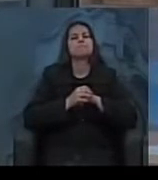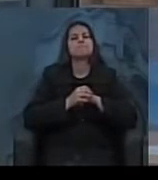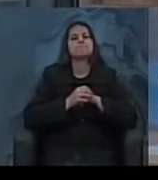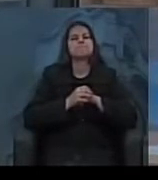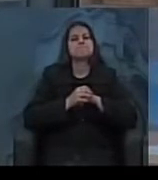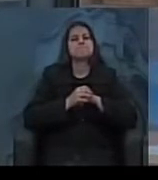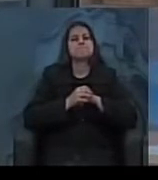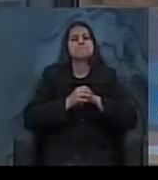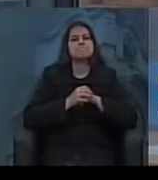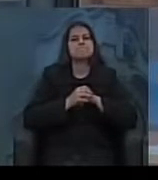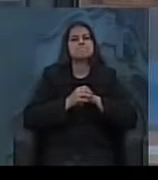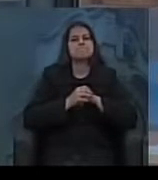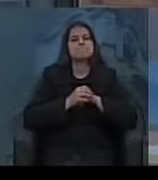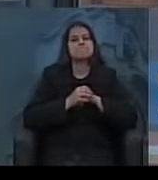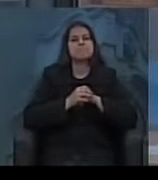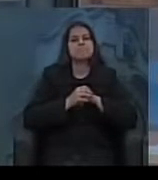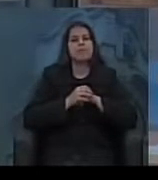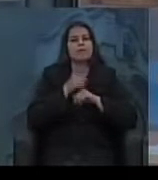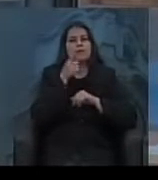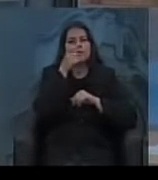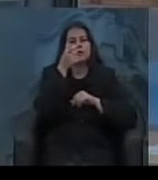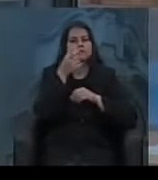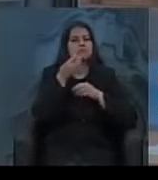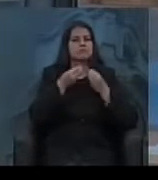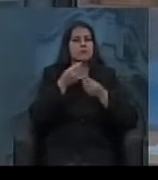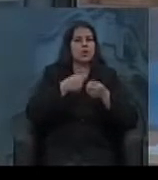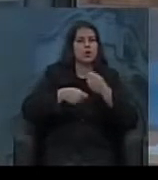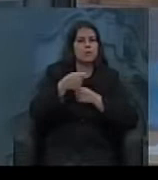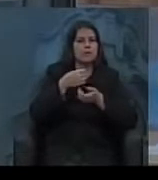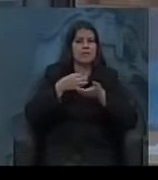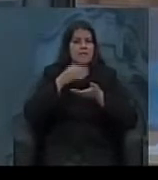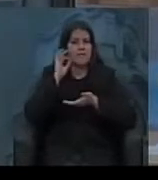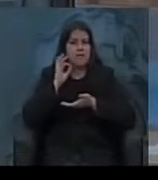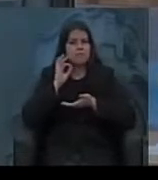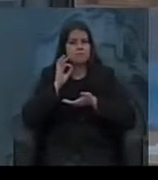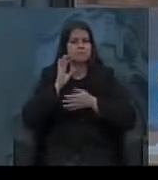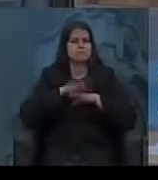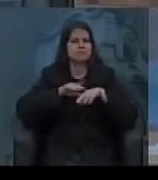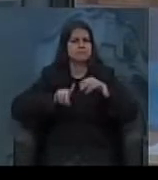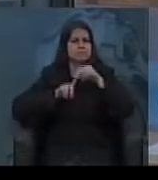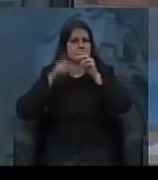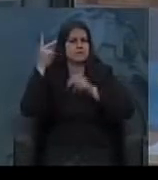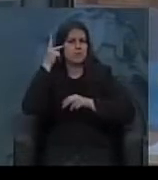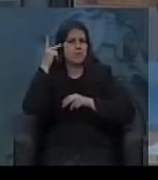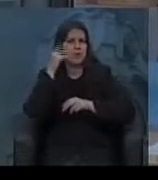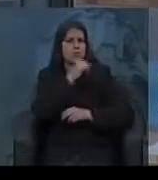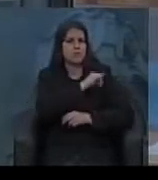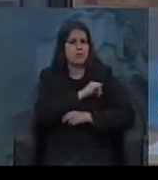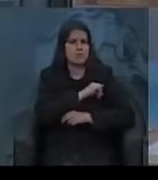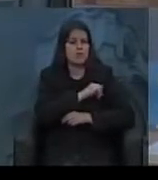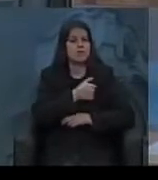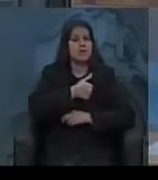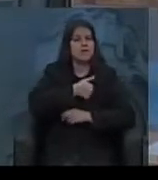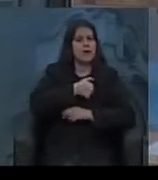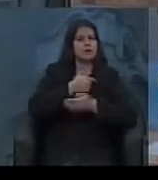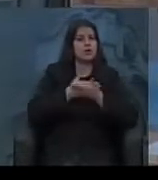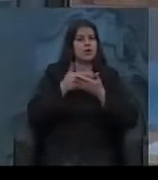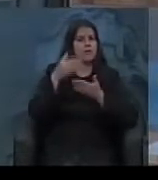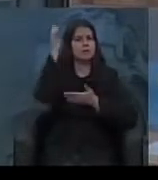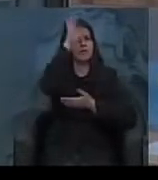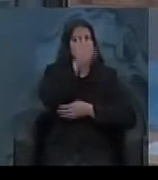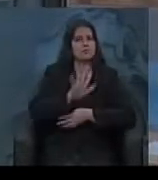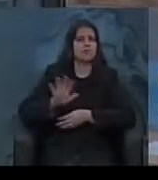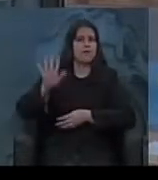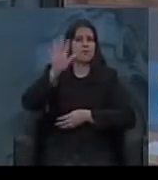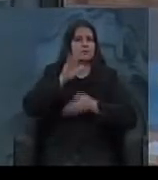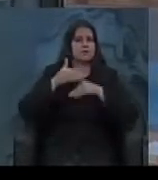interesses da questão da economia cafeira, ou seja, principalmente São Paulo e Rio de Janeiro, e o Vargas começa a dar um caráter nacional